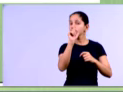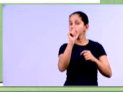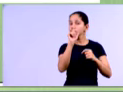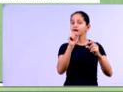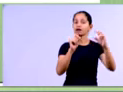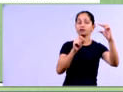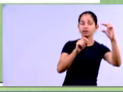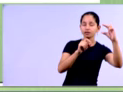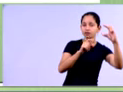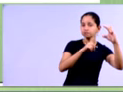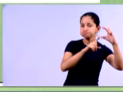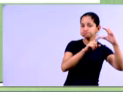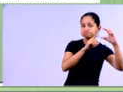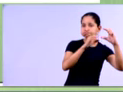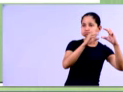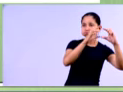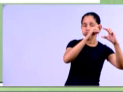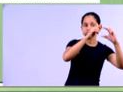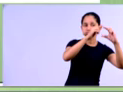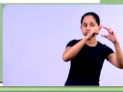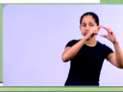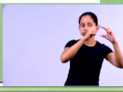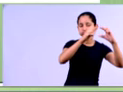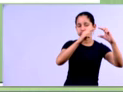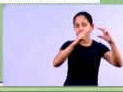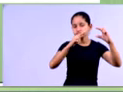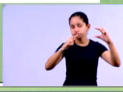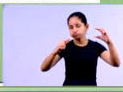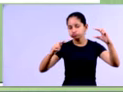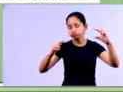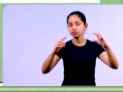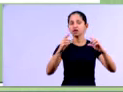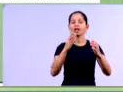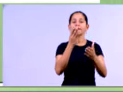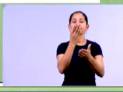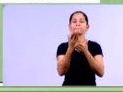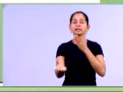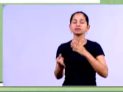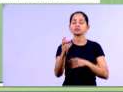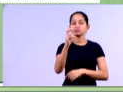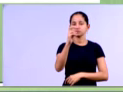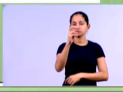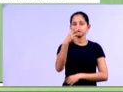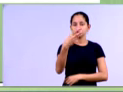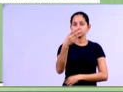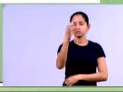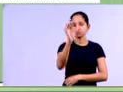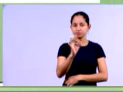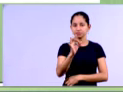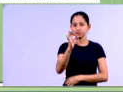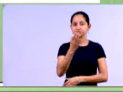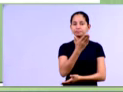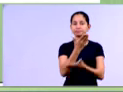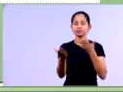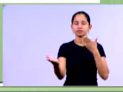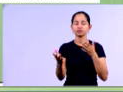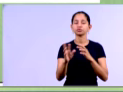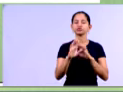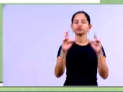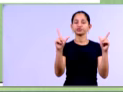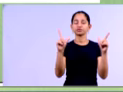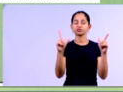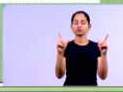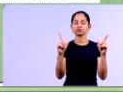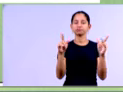conta diminuiu, olha aqui o sinal negativo, né, diminuiu 53,83% em relação a 2012,